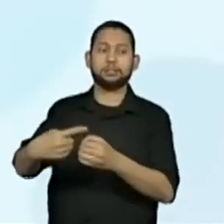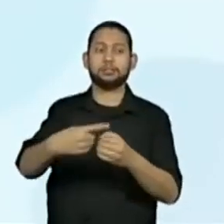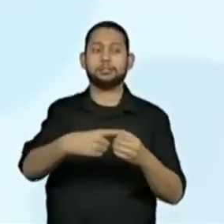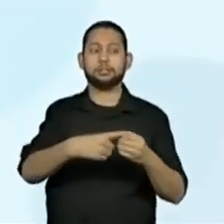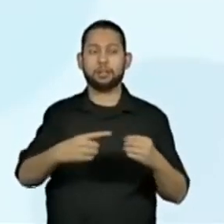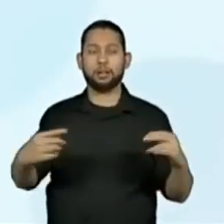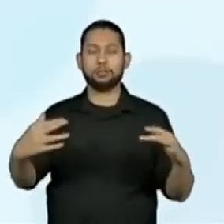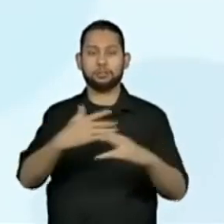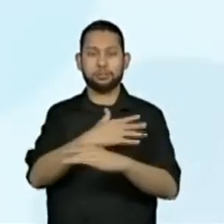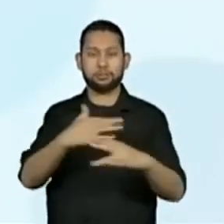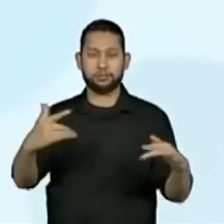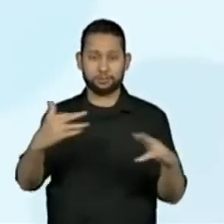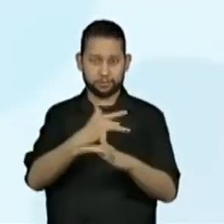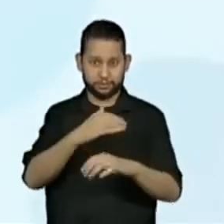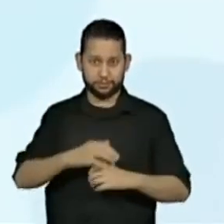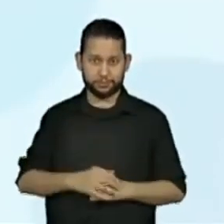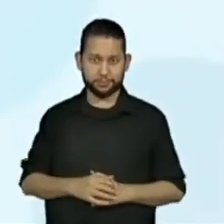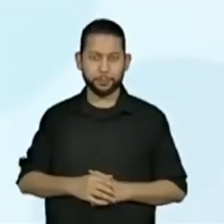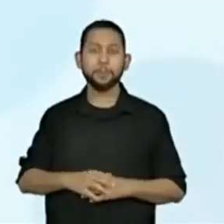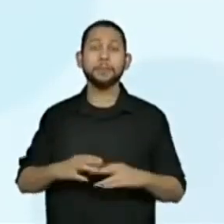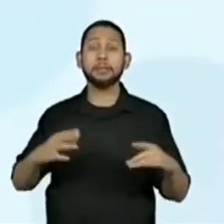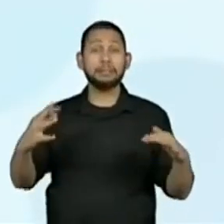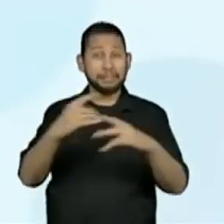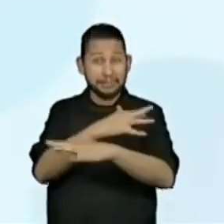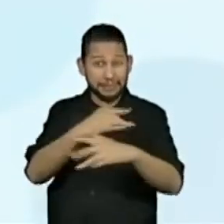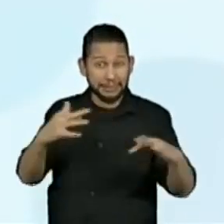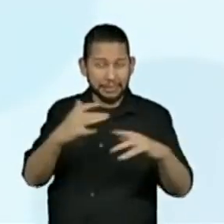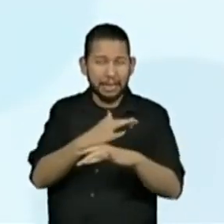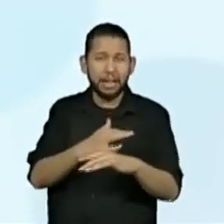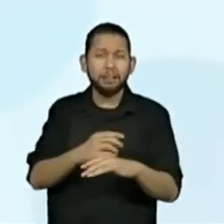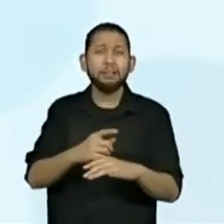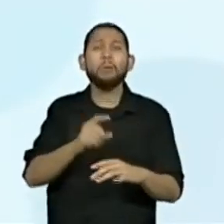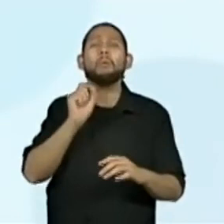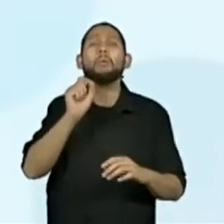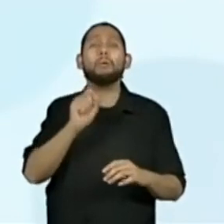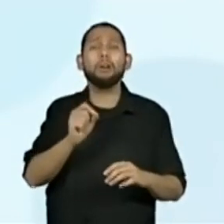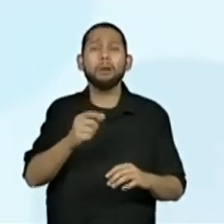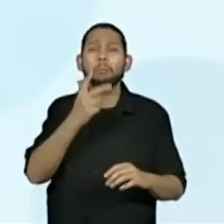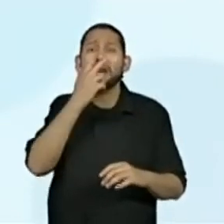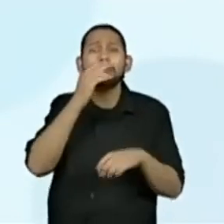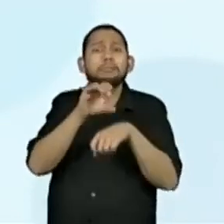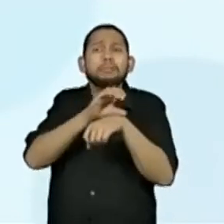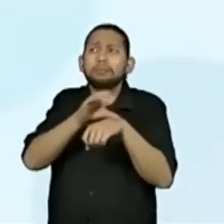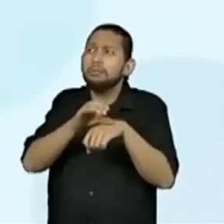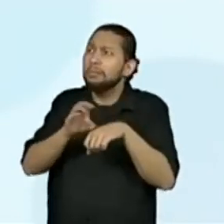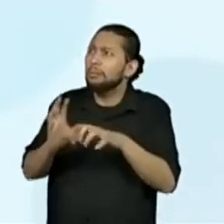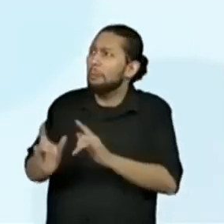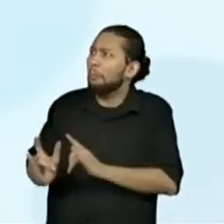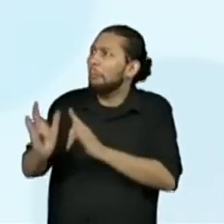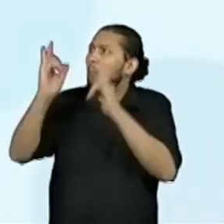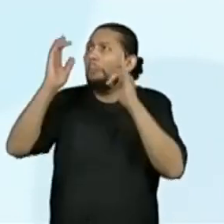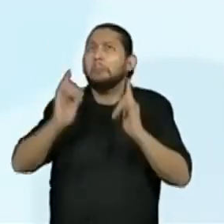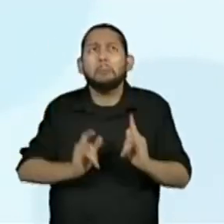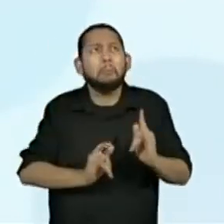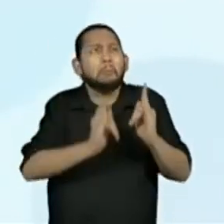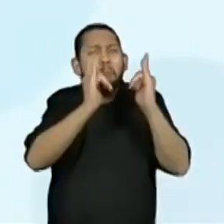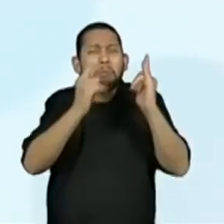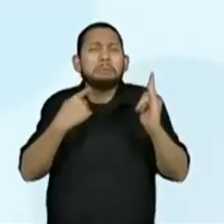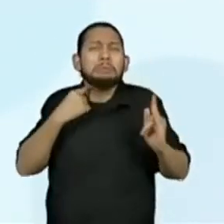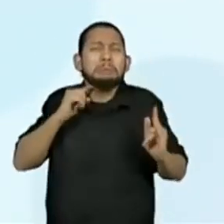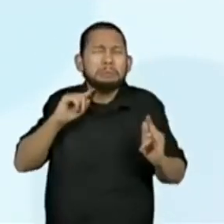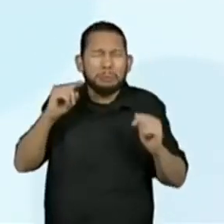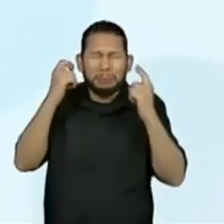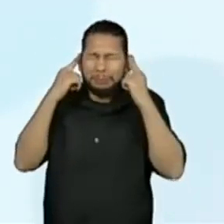nesse texto. As cidades são lugares cinzentos, barulhentos e poluídos, mas elas